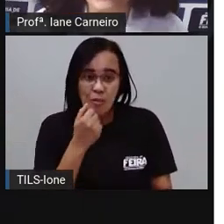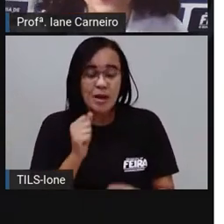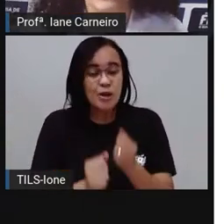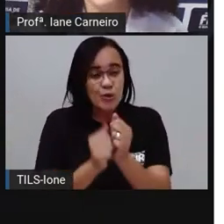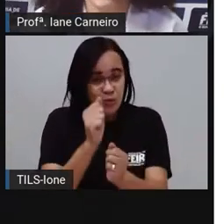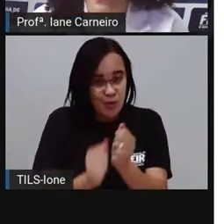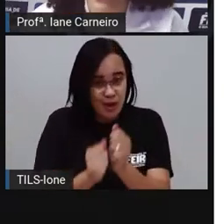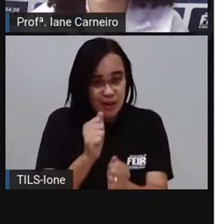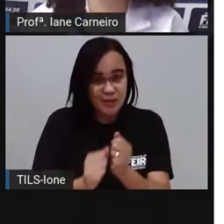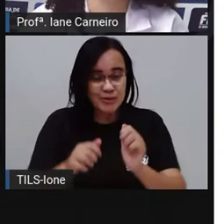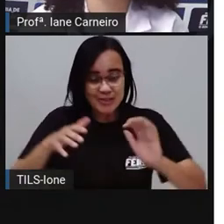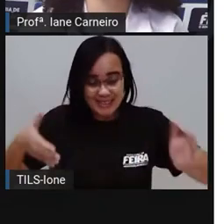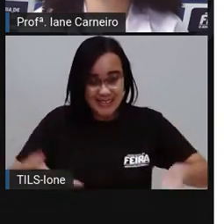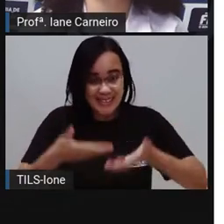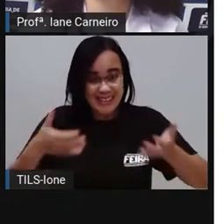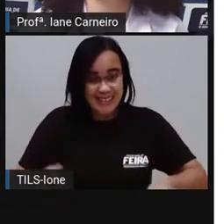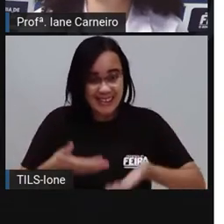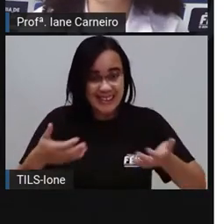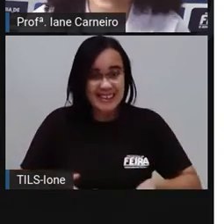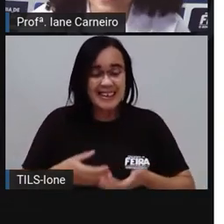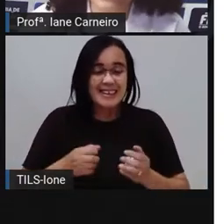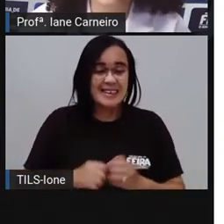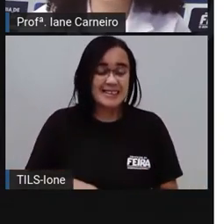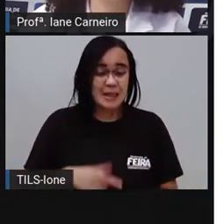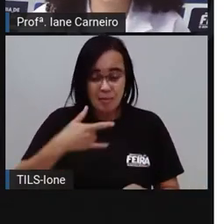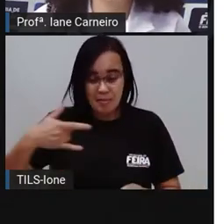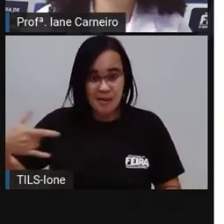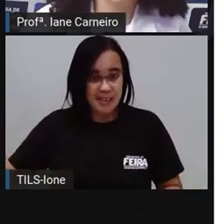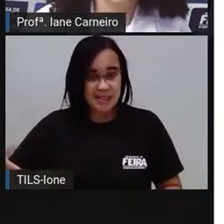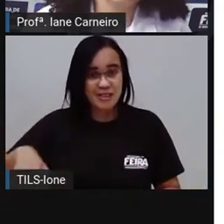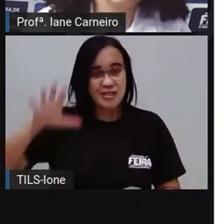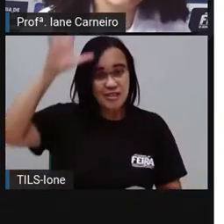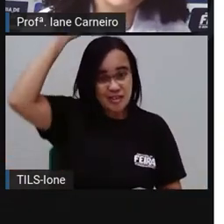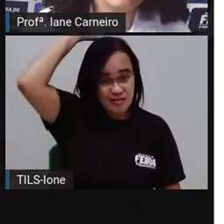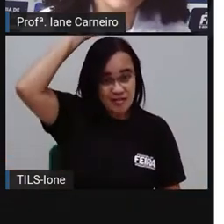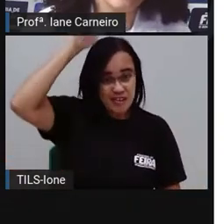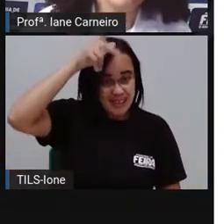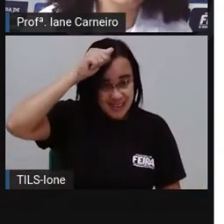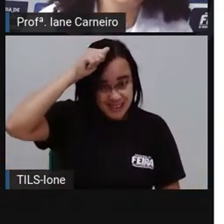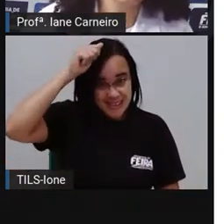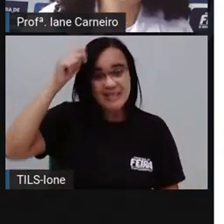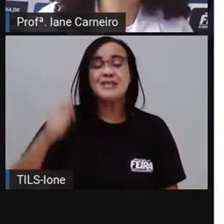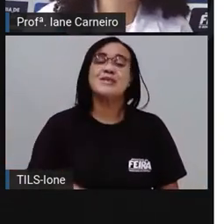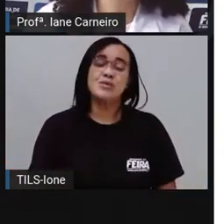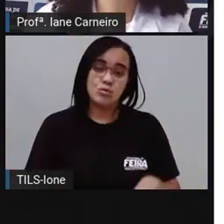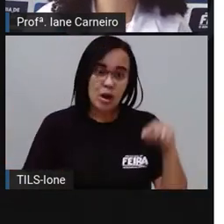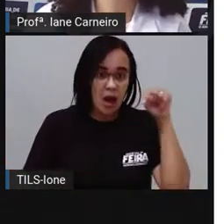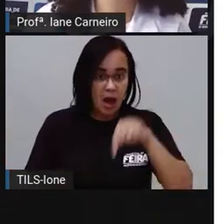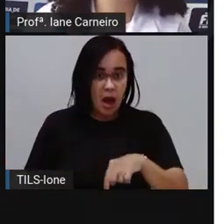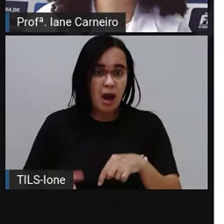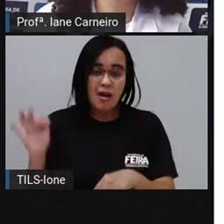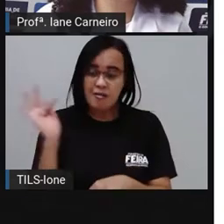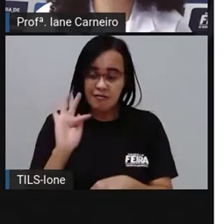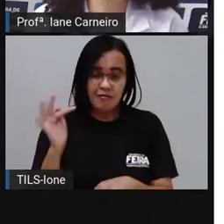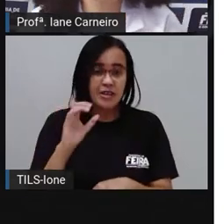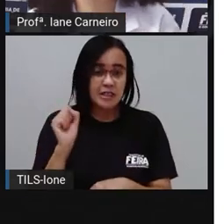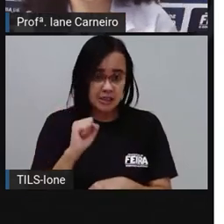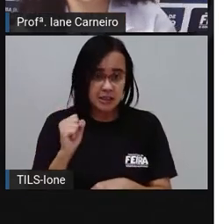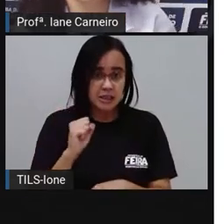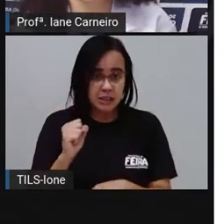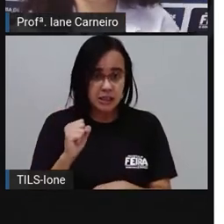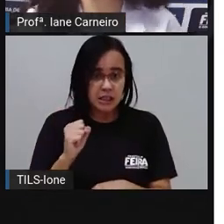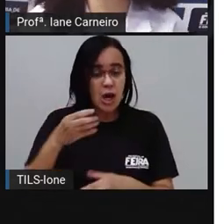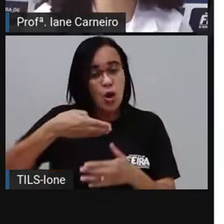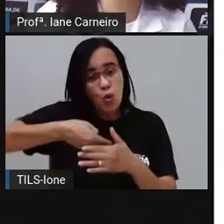peixe, né? Na nossa tradição aqui, geralmente, a gente come na Semana